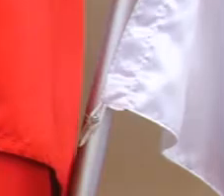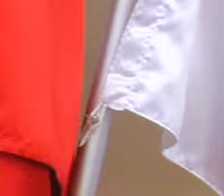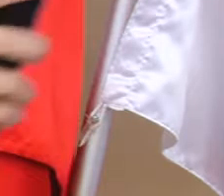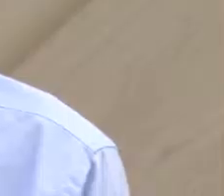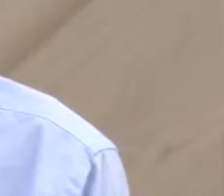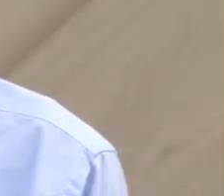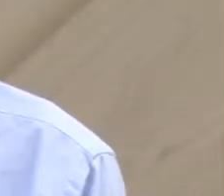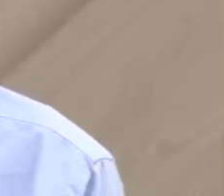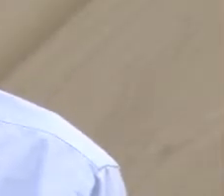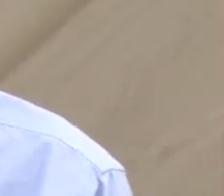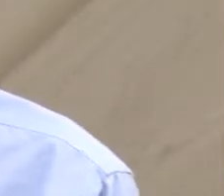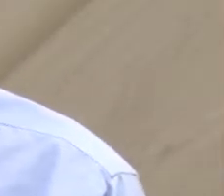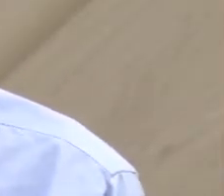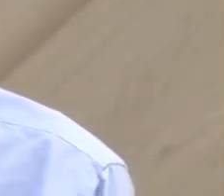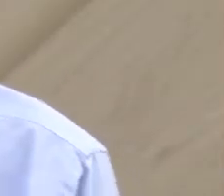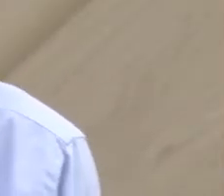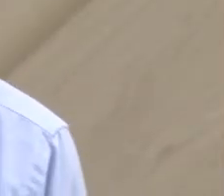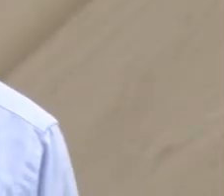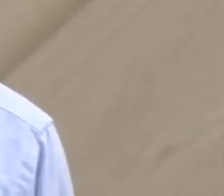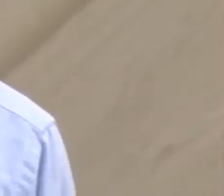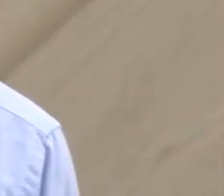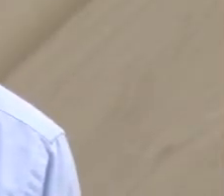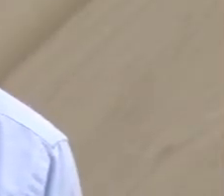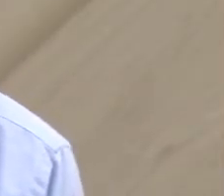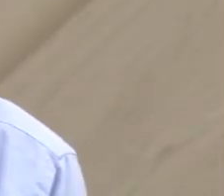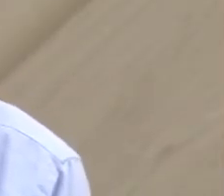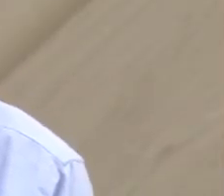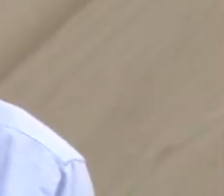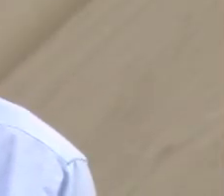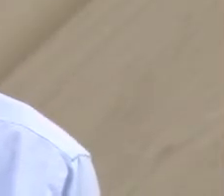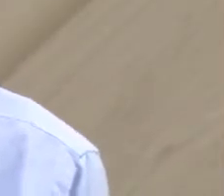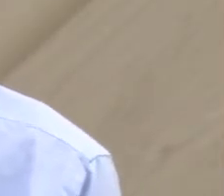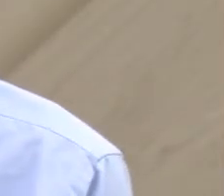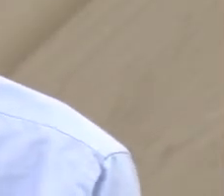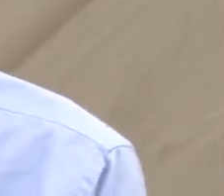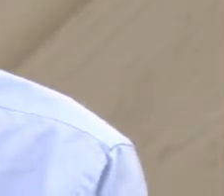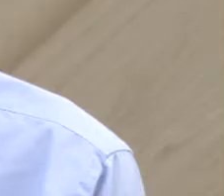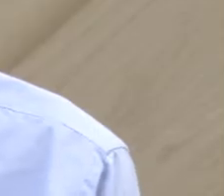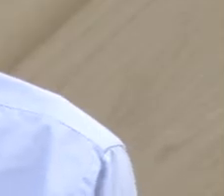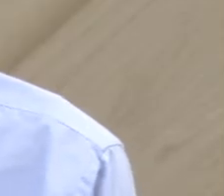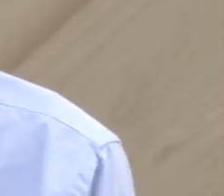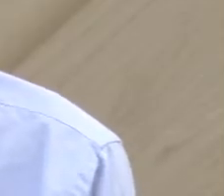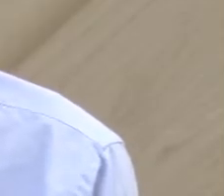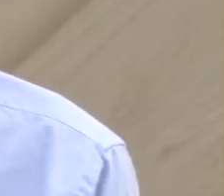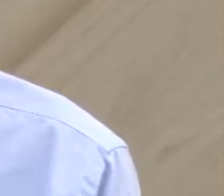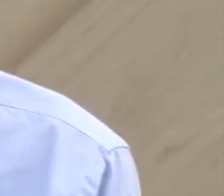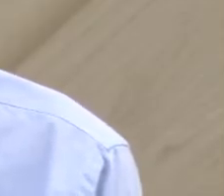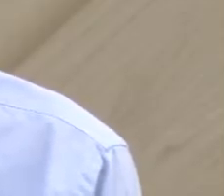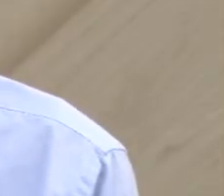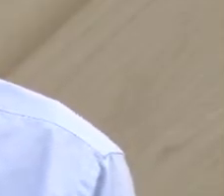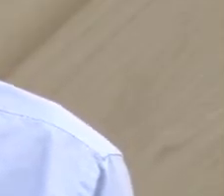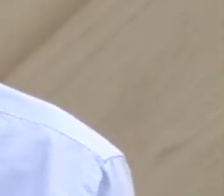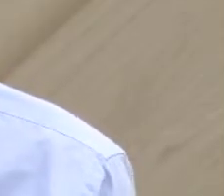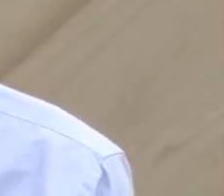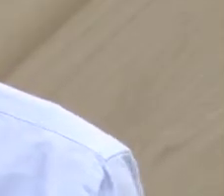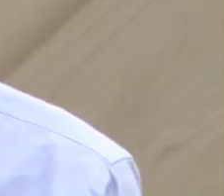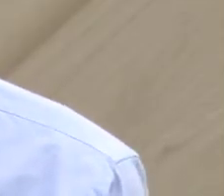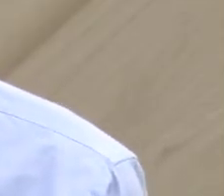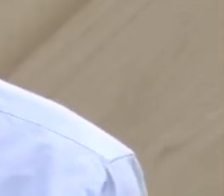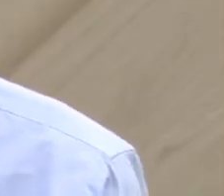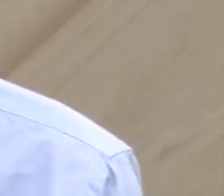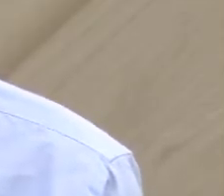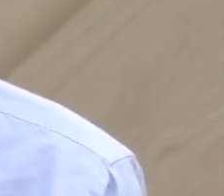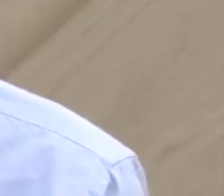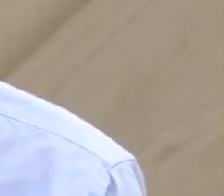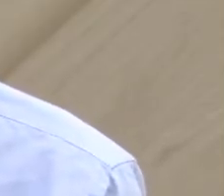triatleta. Olha, não é muito difícil, mas a gente tem que, porque eu trabalho ainda, não sou atleta profissional. Então, eu divido